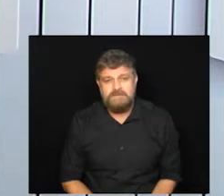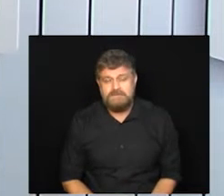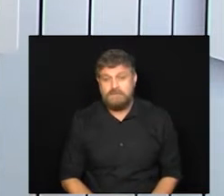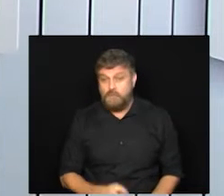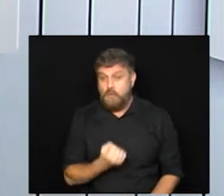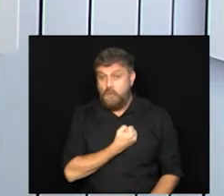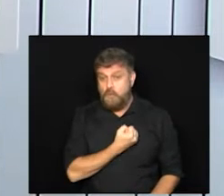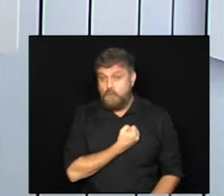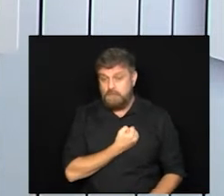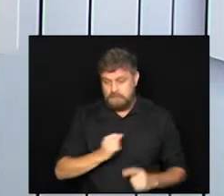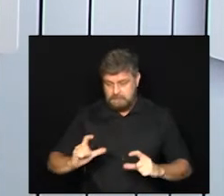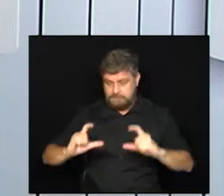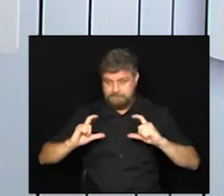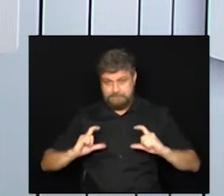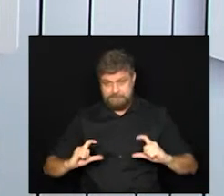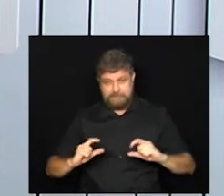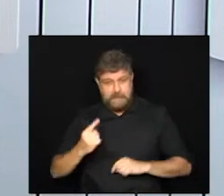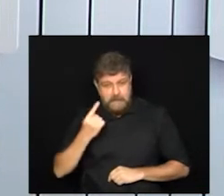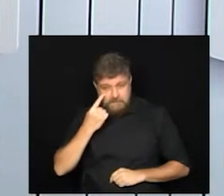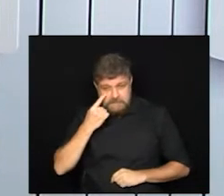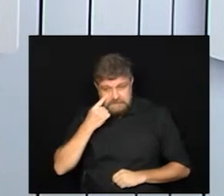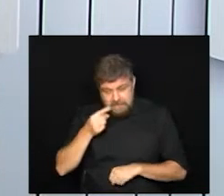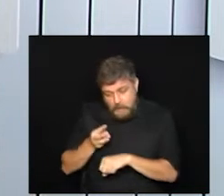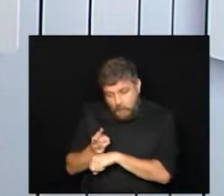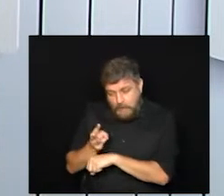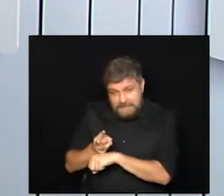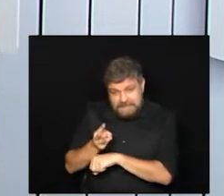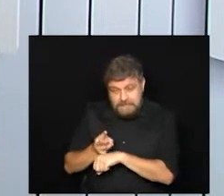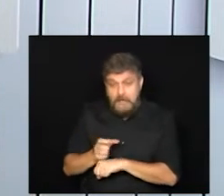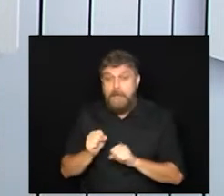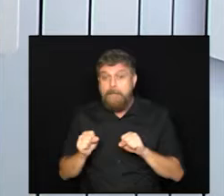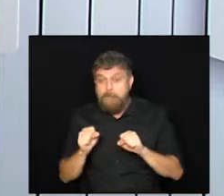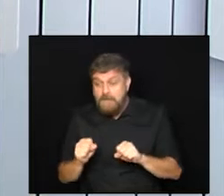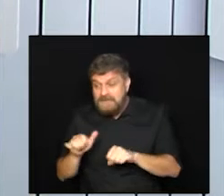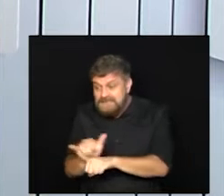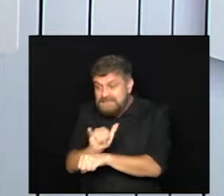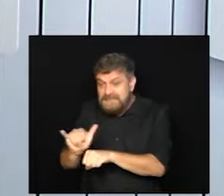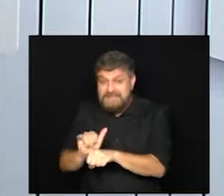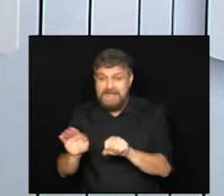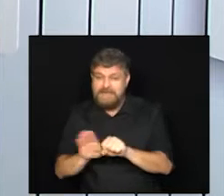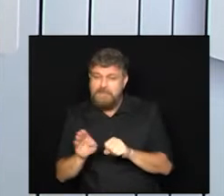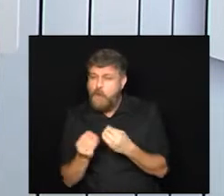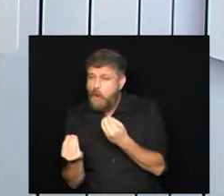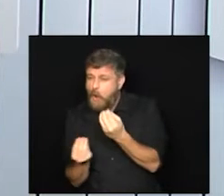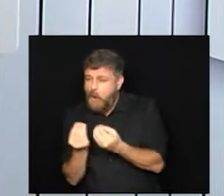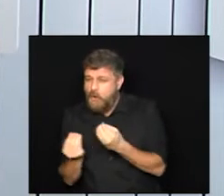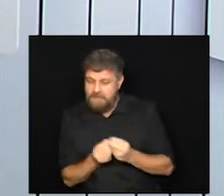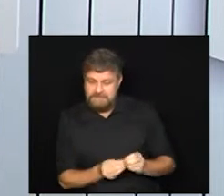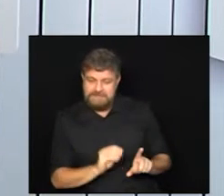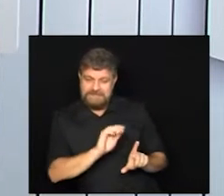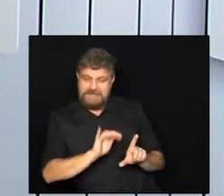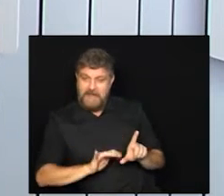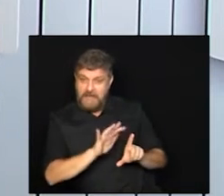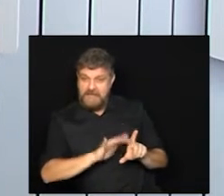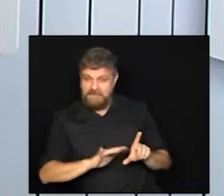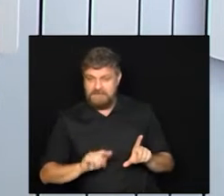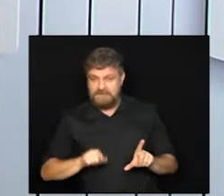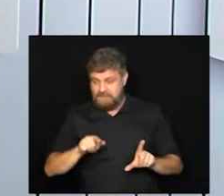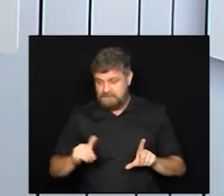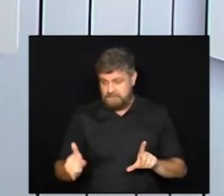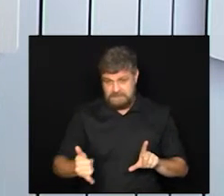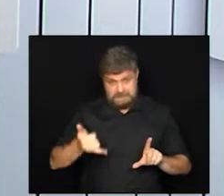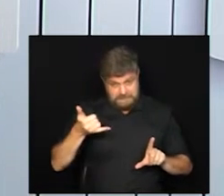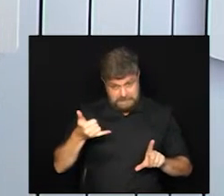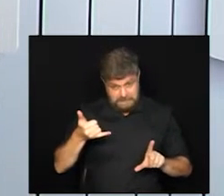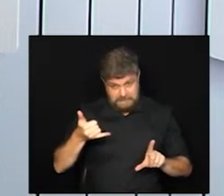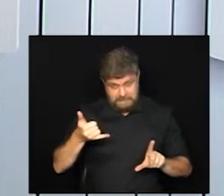o número está aqui embaixo para você conferir e você tem a opção também de enviar uma mensagem através do nosso QR Code, pega